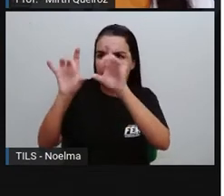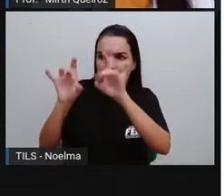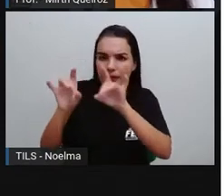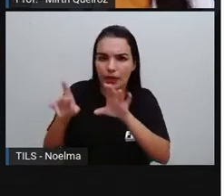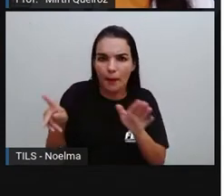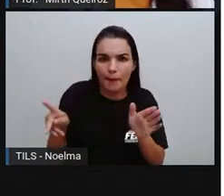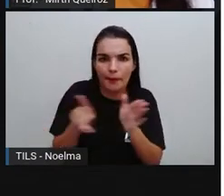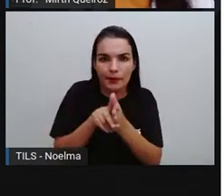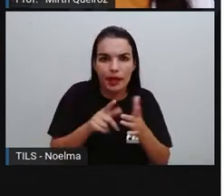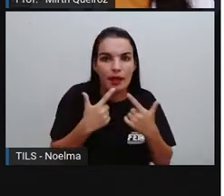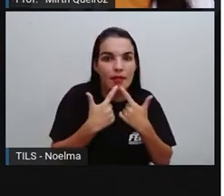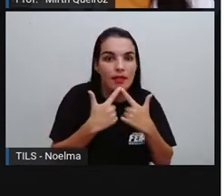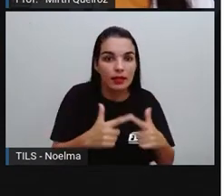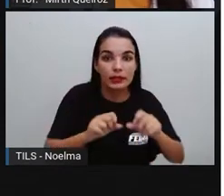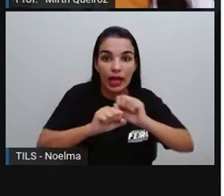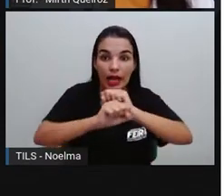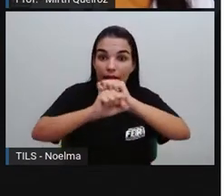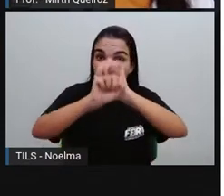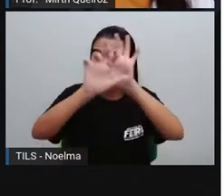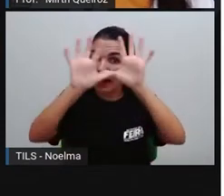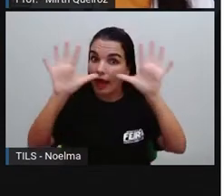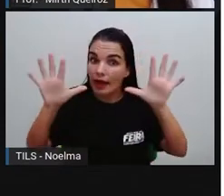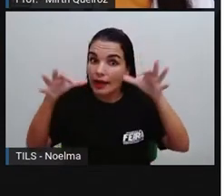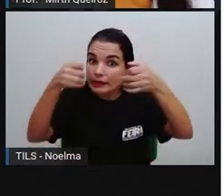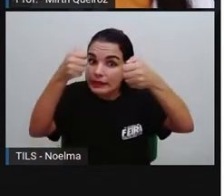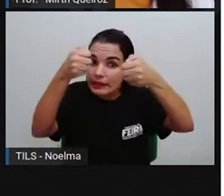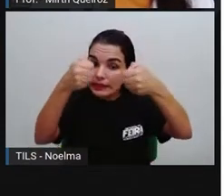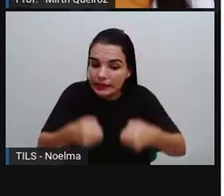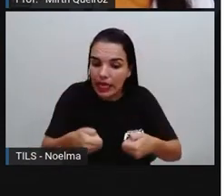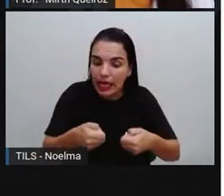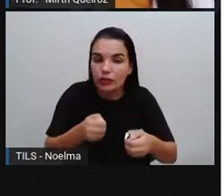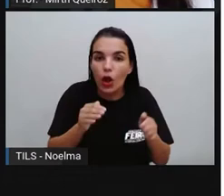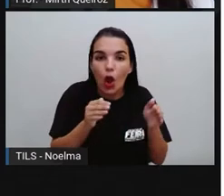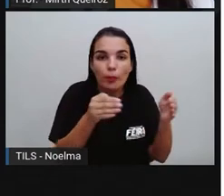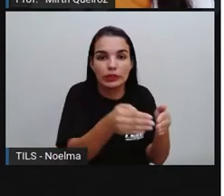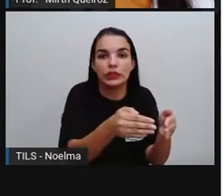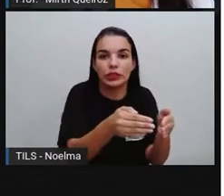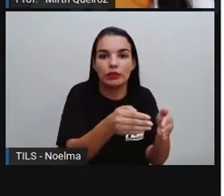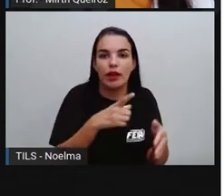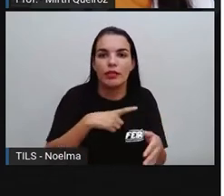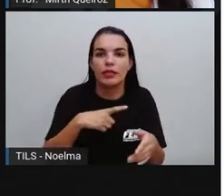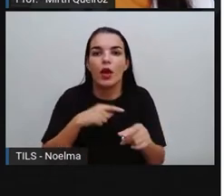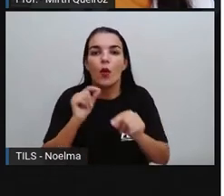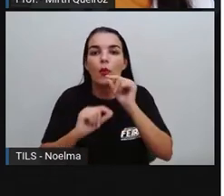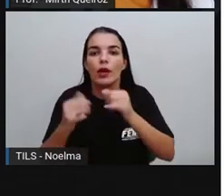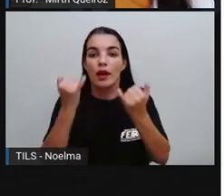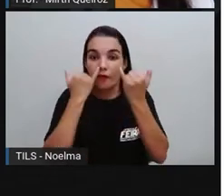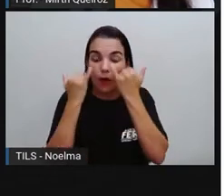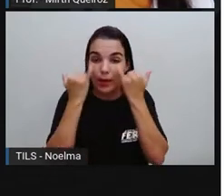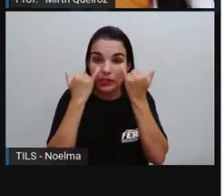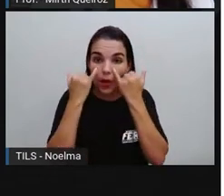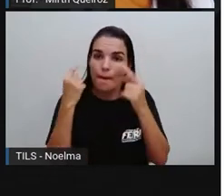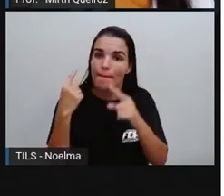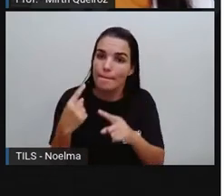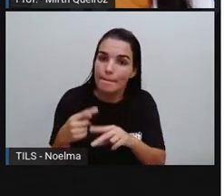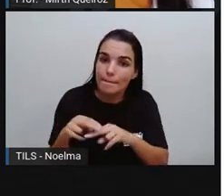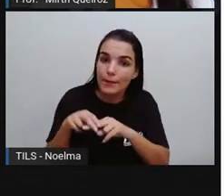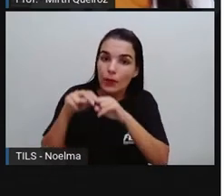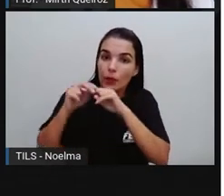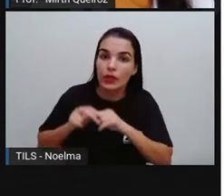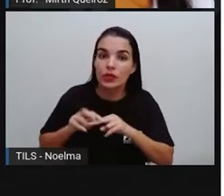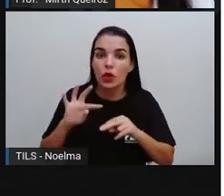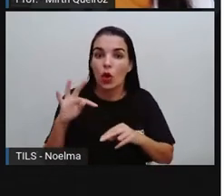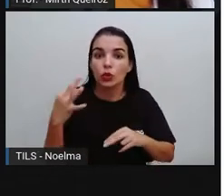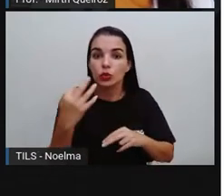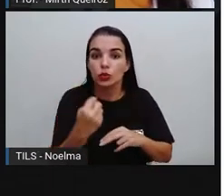uma linguagem clara, precisa e objetiva. Uma vez que se trata de uma informação. E por isso, tudo